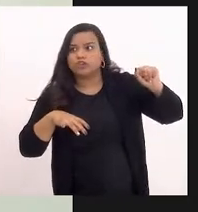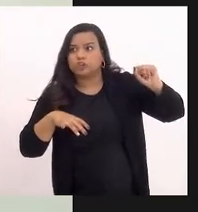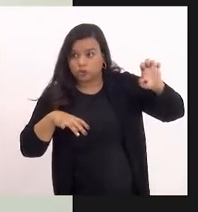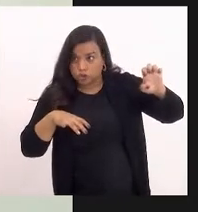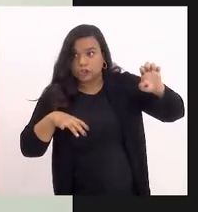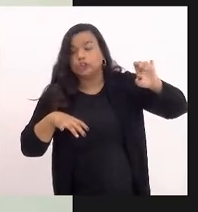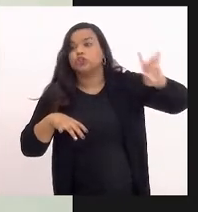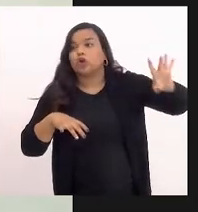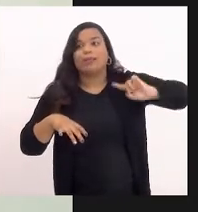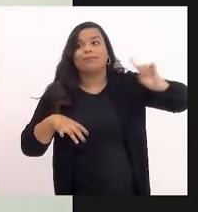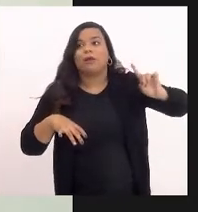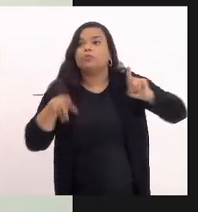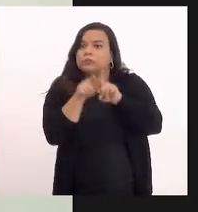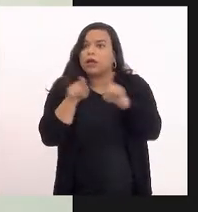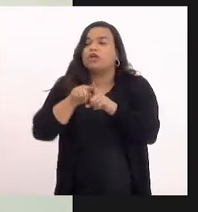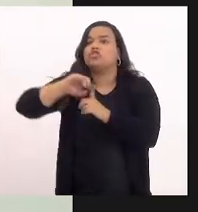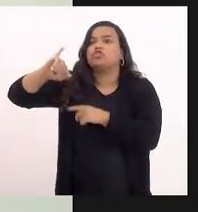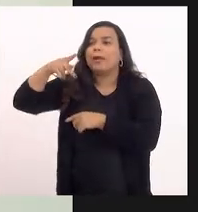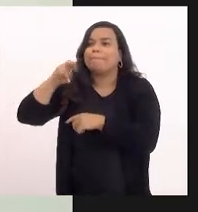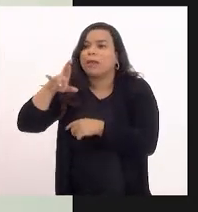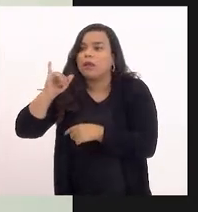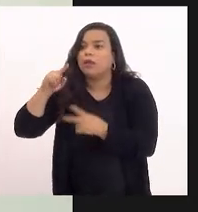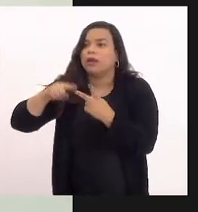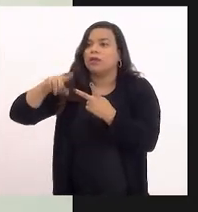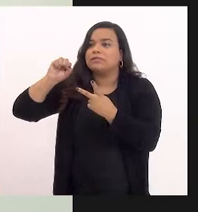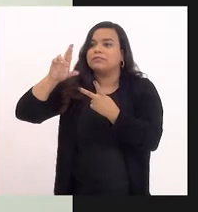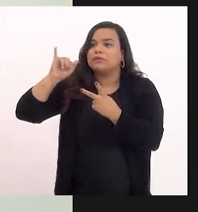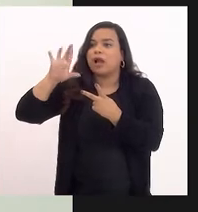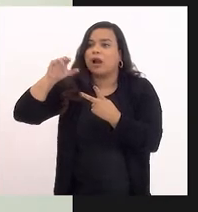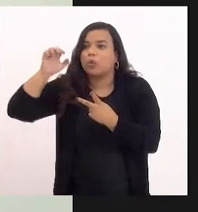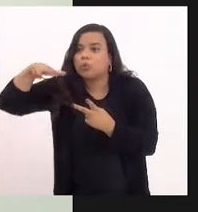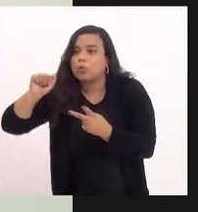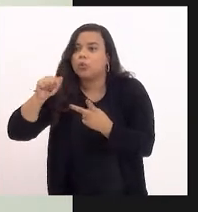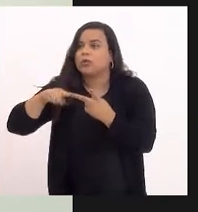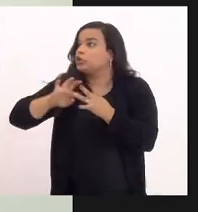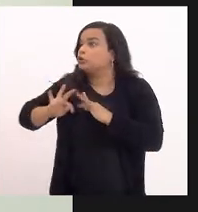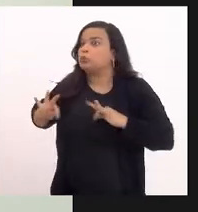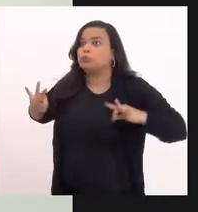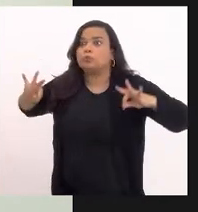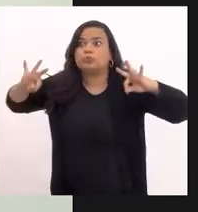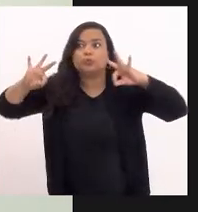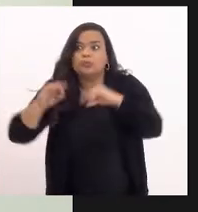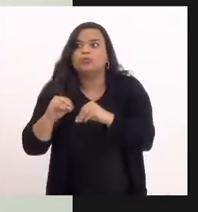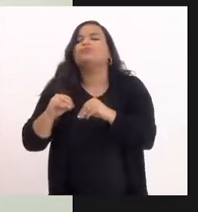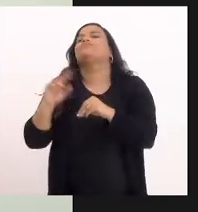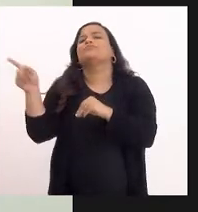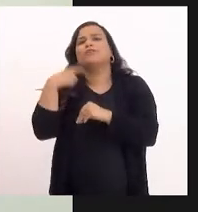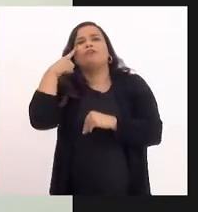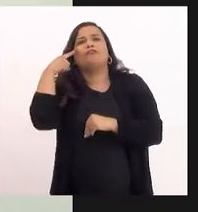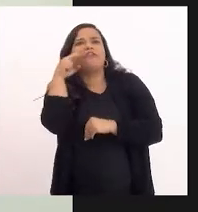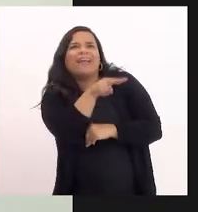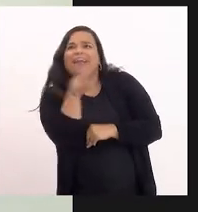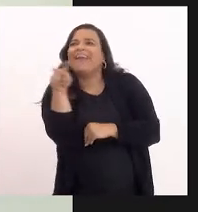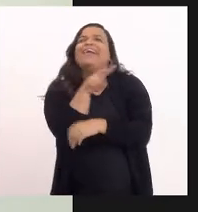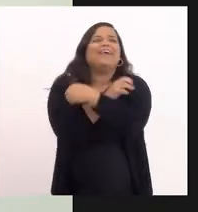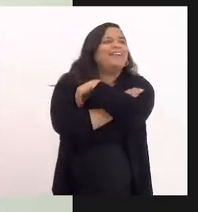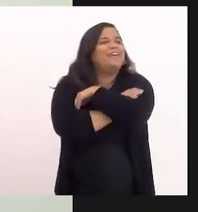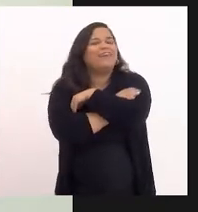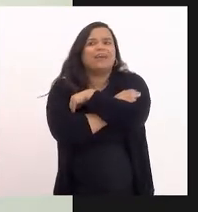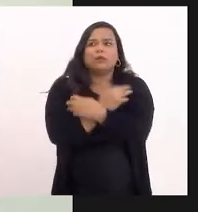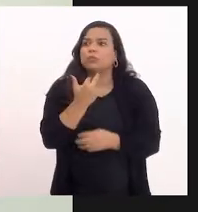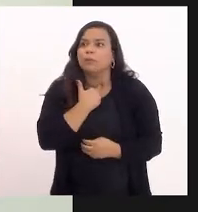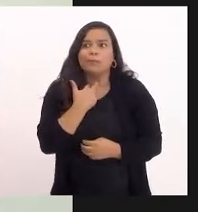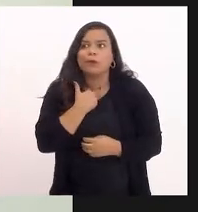ramal da Baixada Fluminense. E nós não podemos ficar, vamos dizer assim, assistindo tudo o que está acontecendo de braços cruzados. Nós temos que tomar